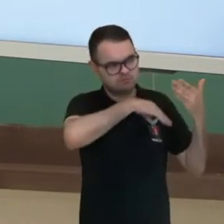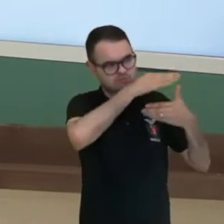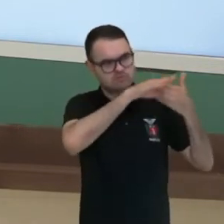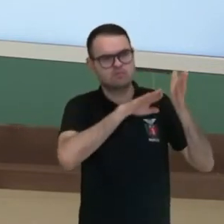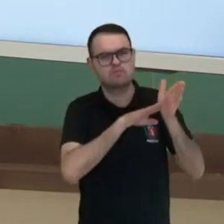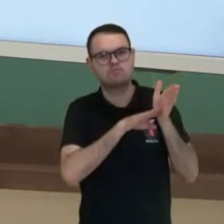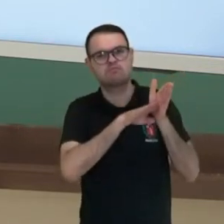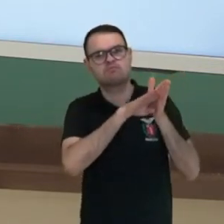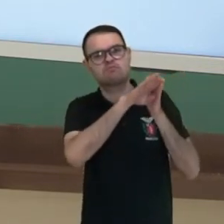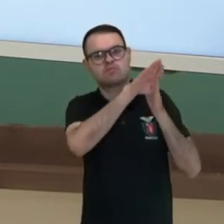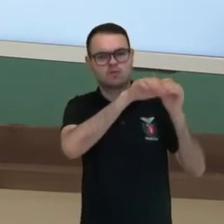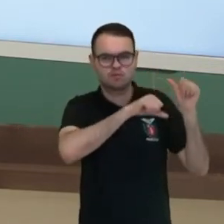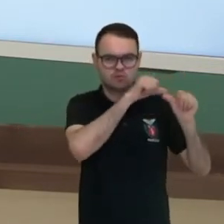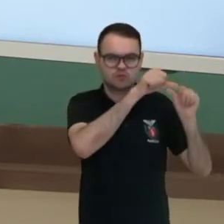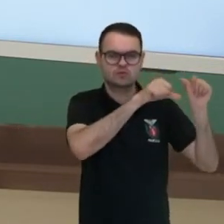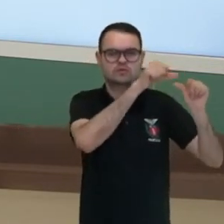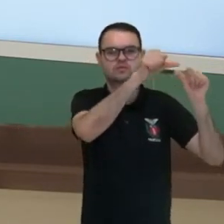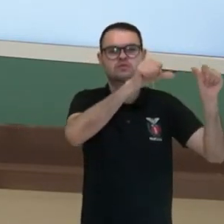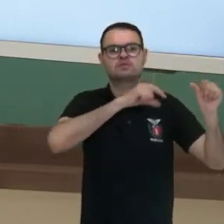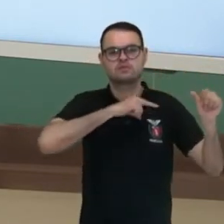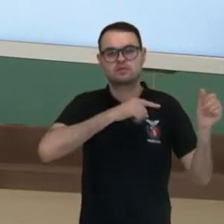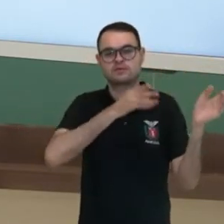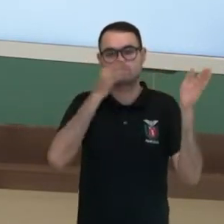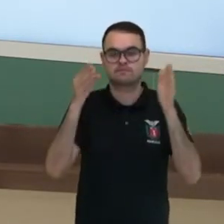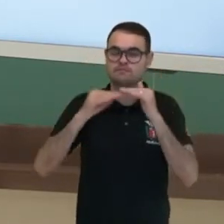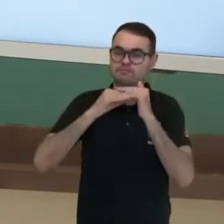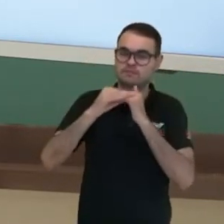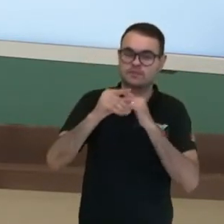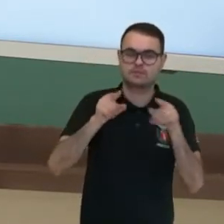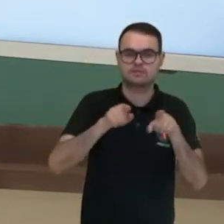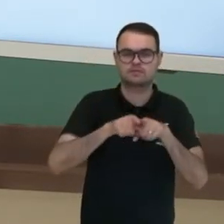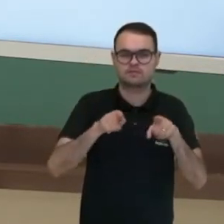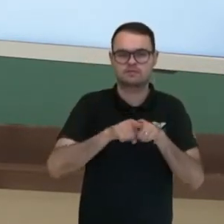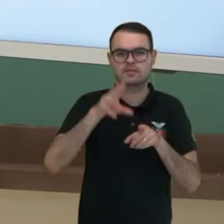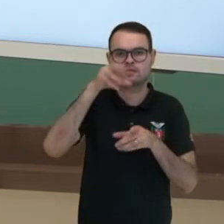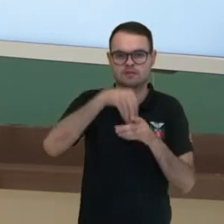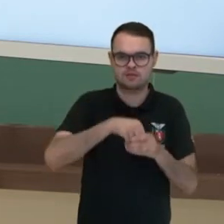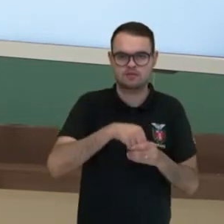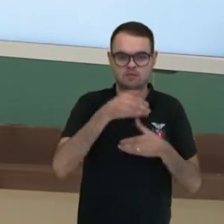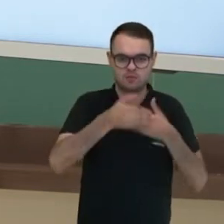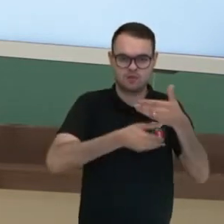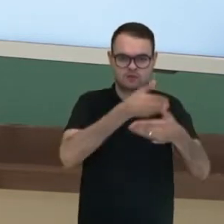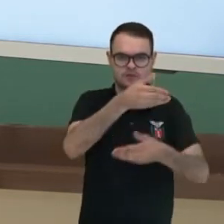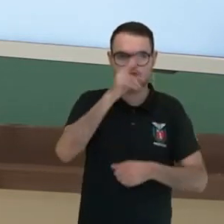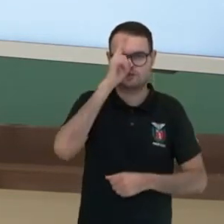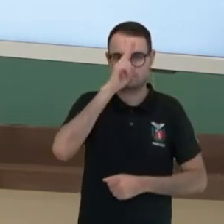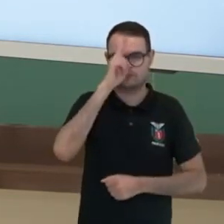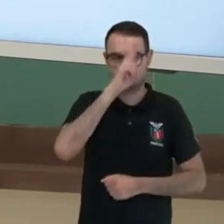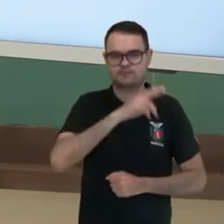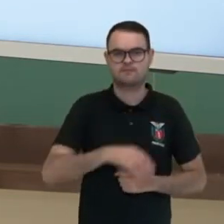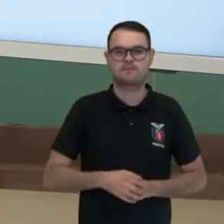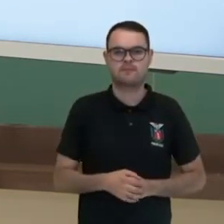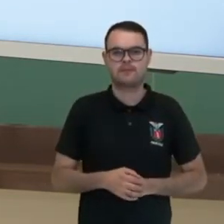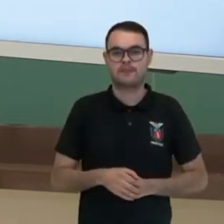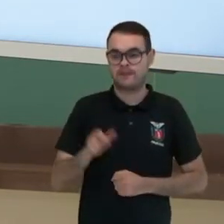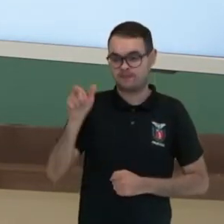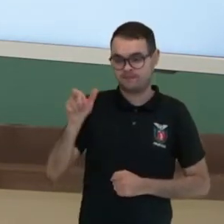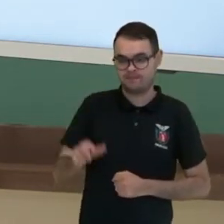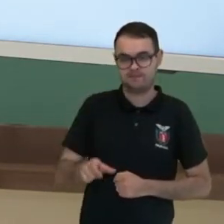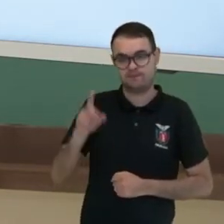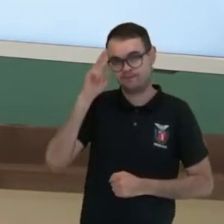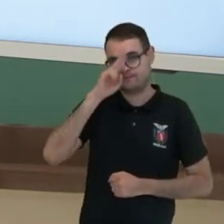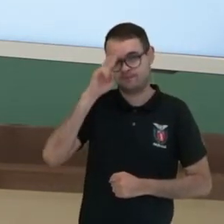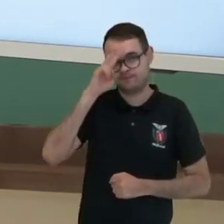suas mudanças, como também têm as suas permanências dentro desse processo histórico. E o historiador,